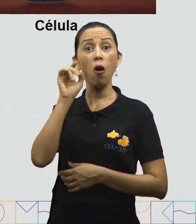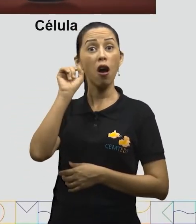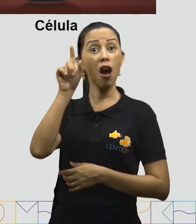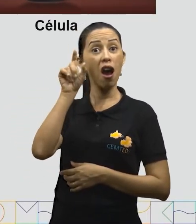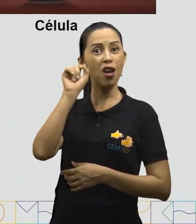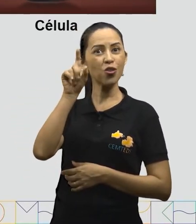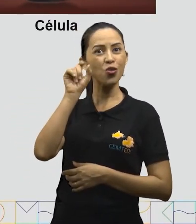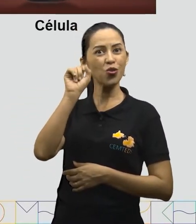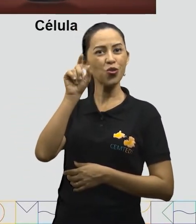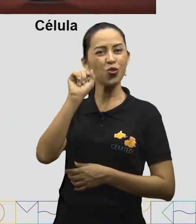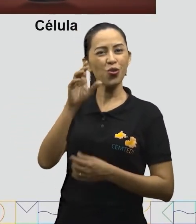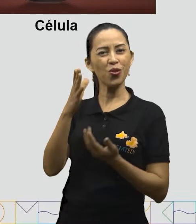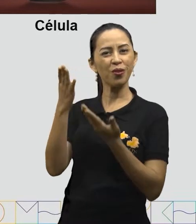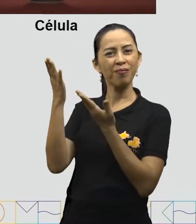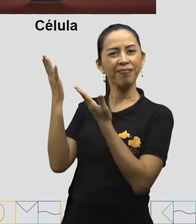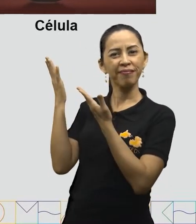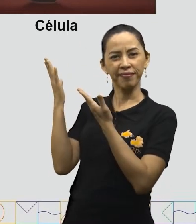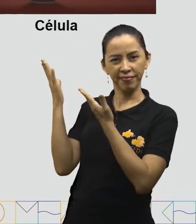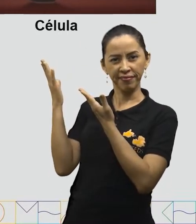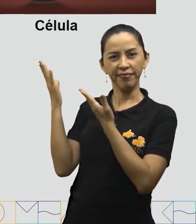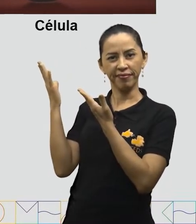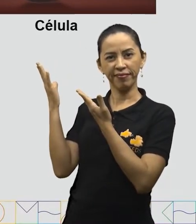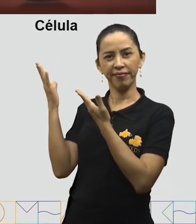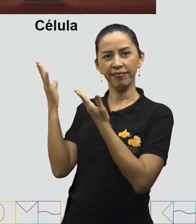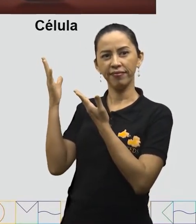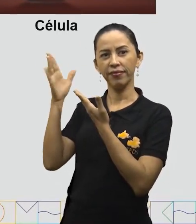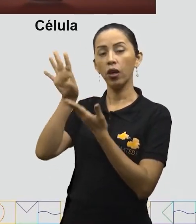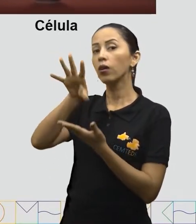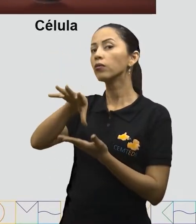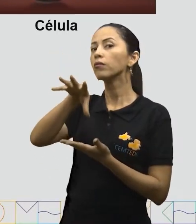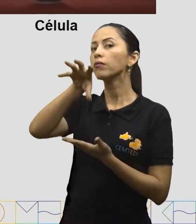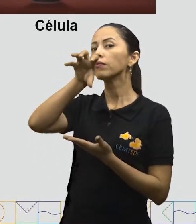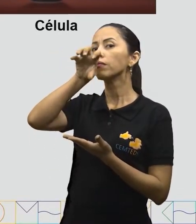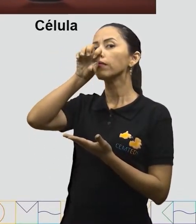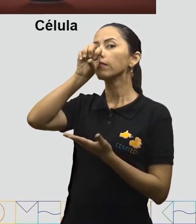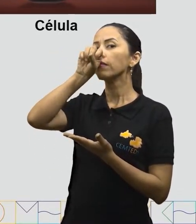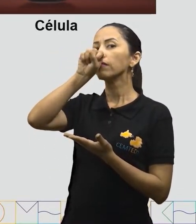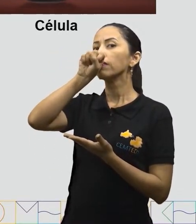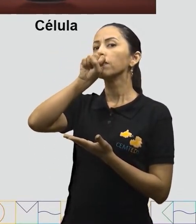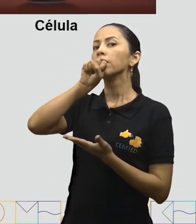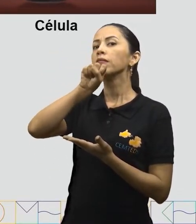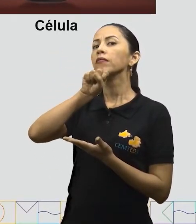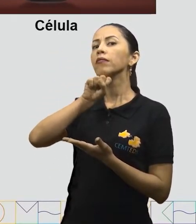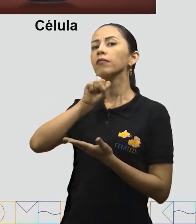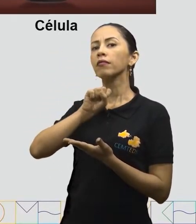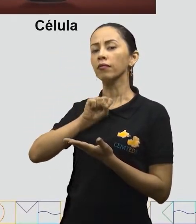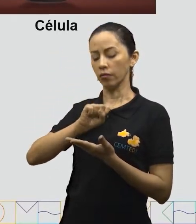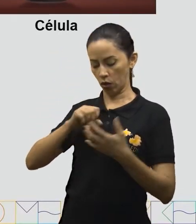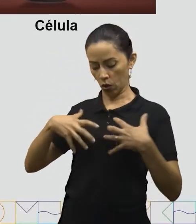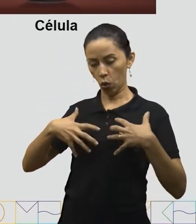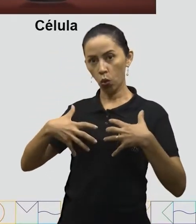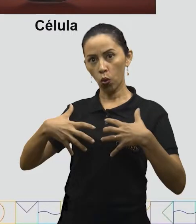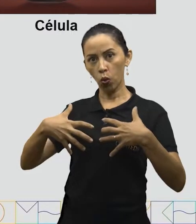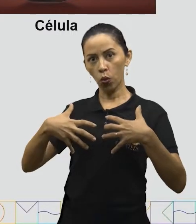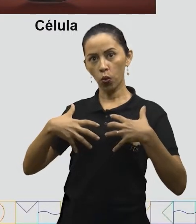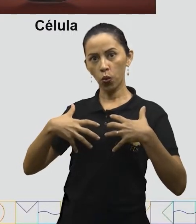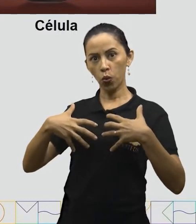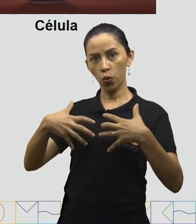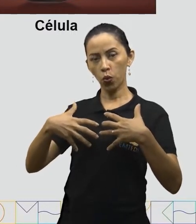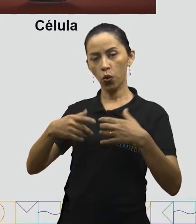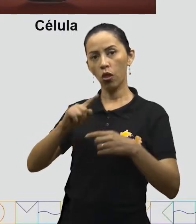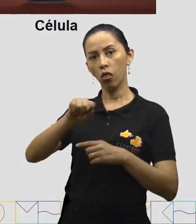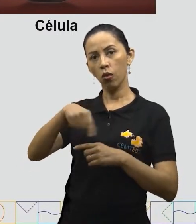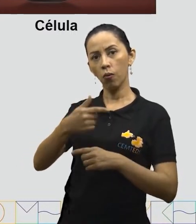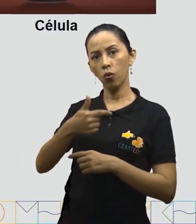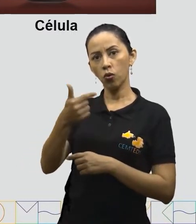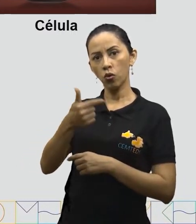respiração e é absorvido no pulmão. Em seguida, o gás oxigênio vai para o